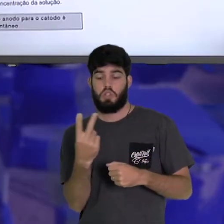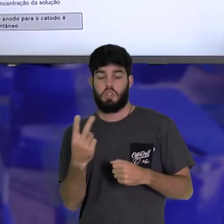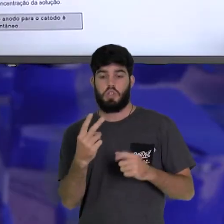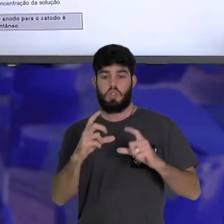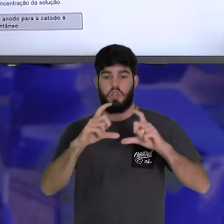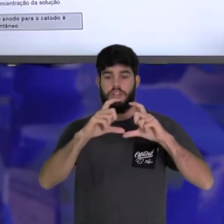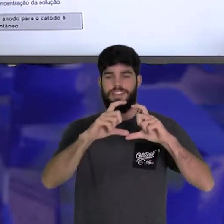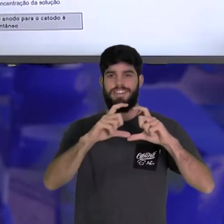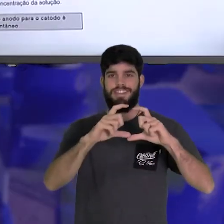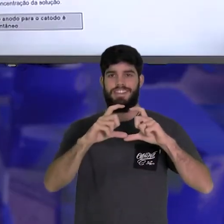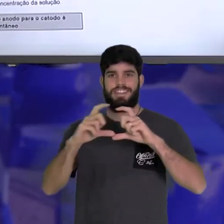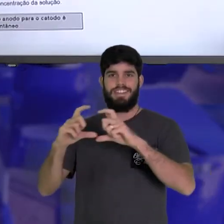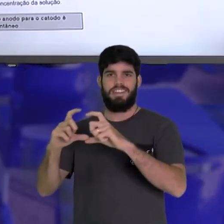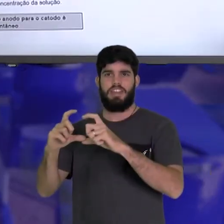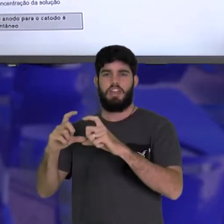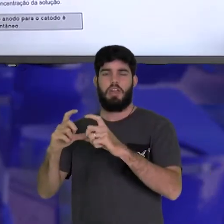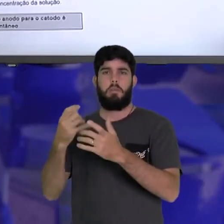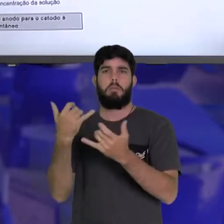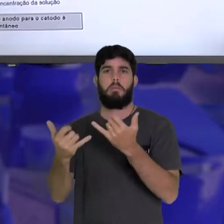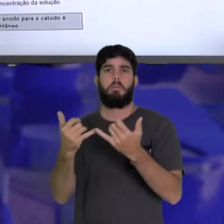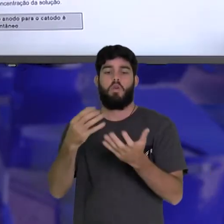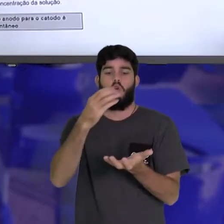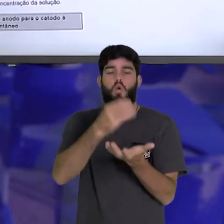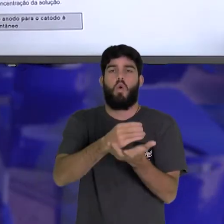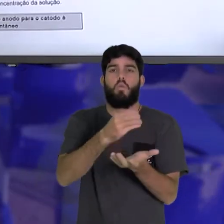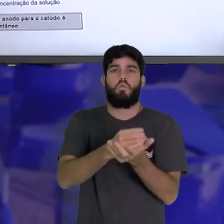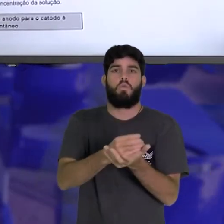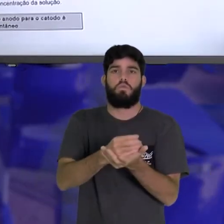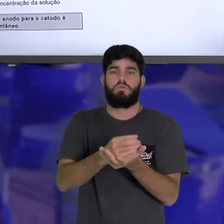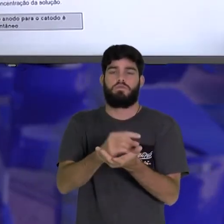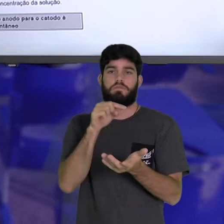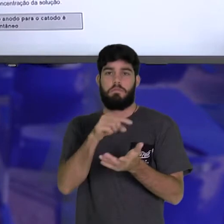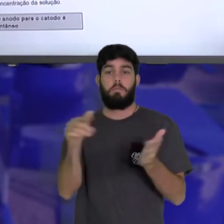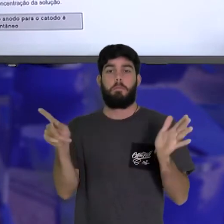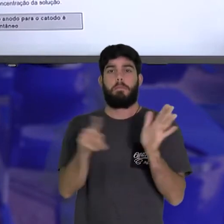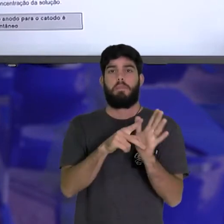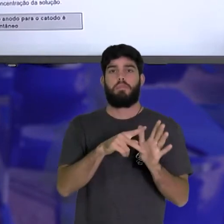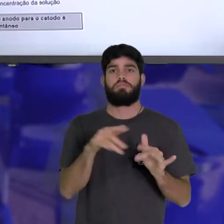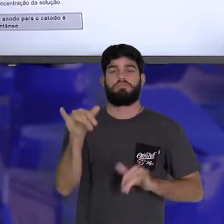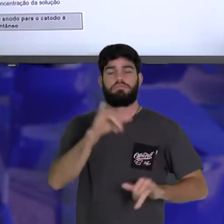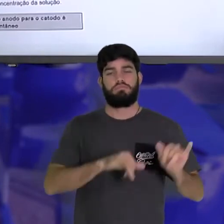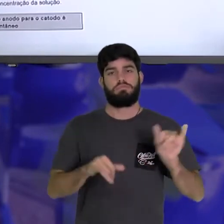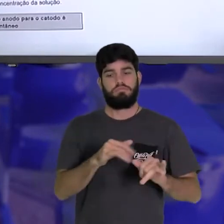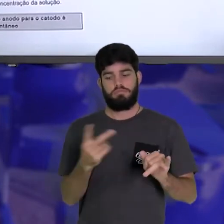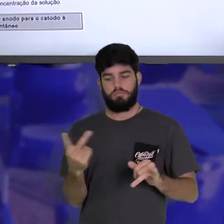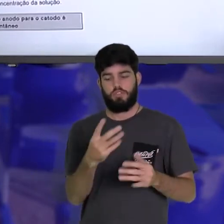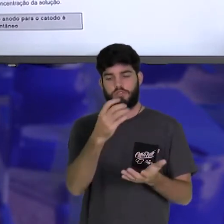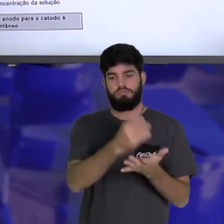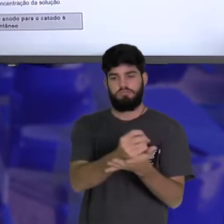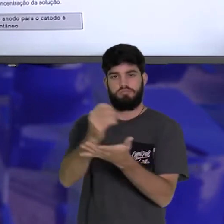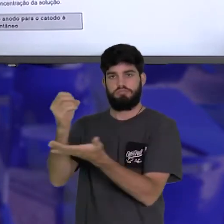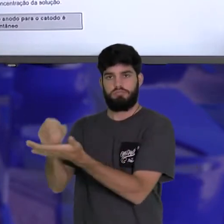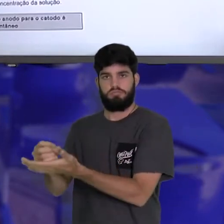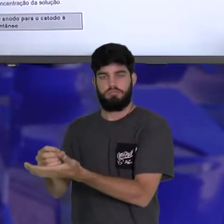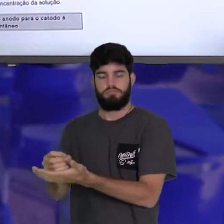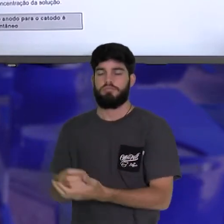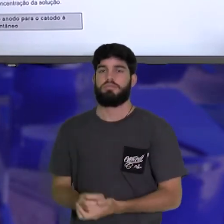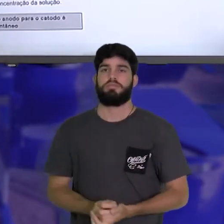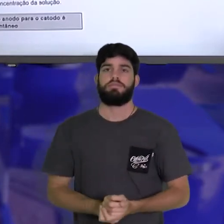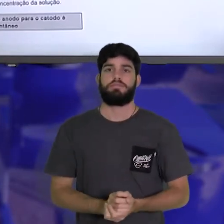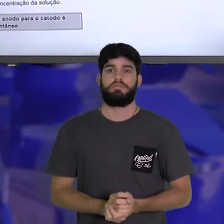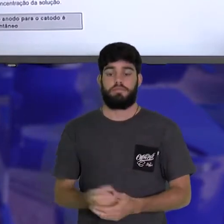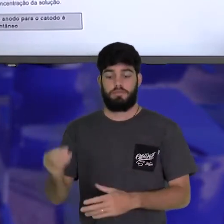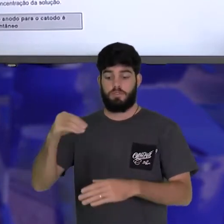Becker é o copão da química. Dois copos. E aí, gente vai colocar dentro